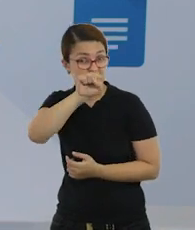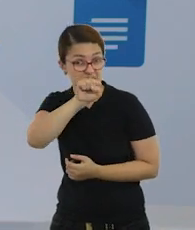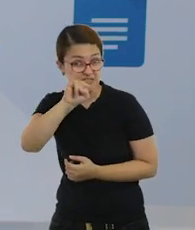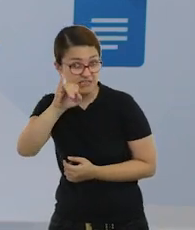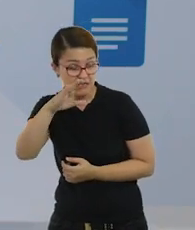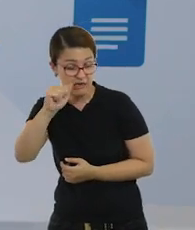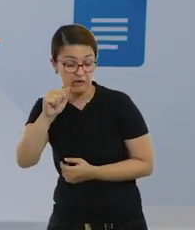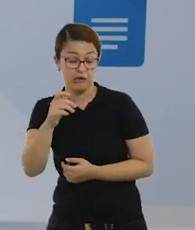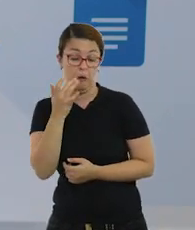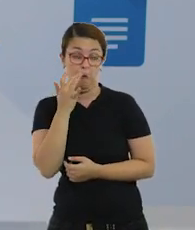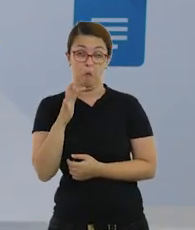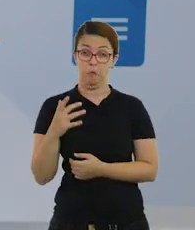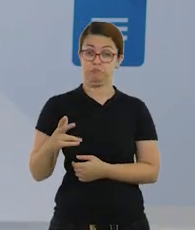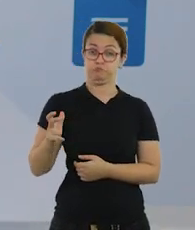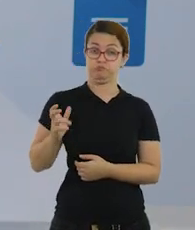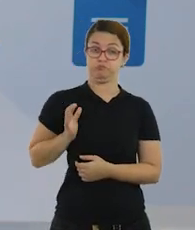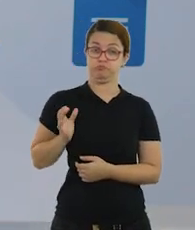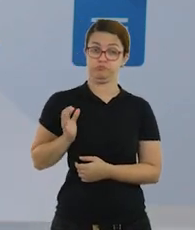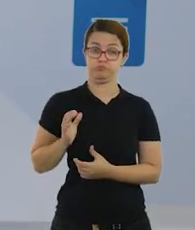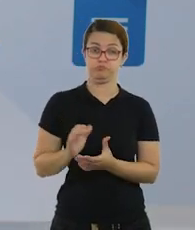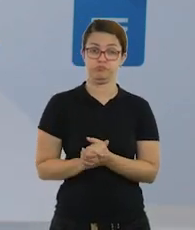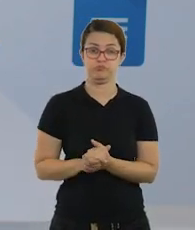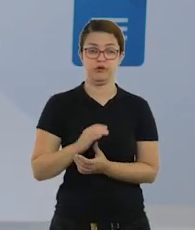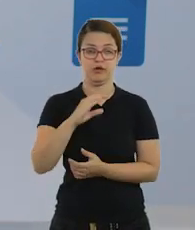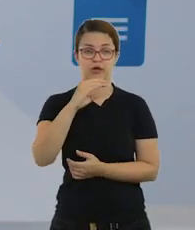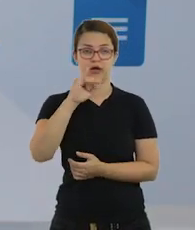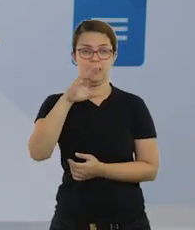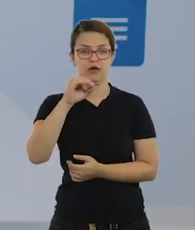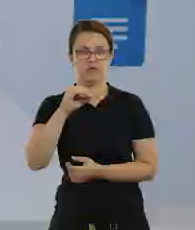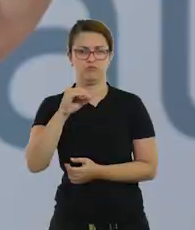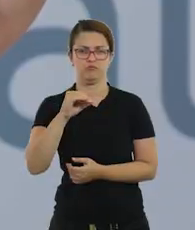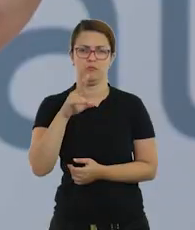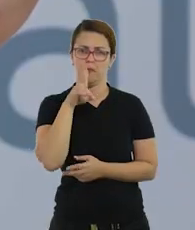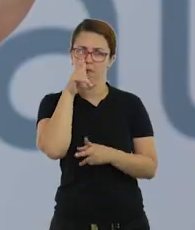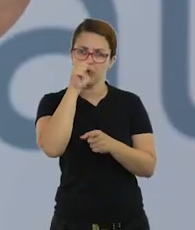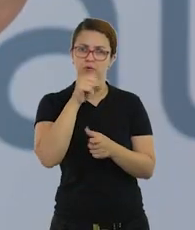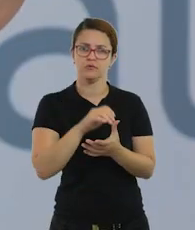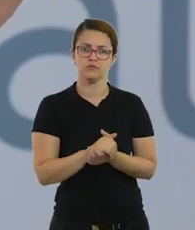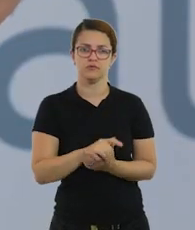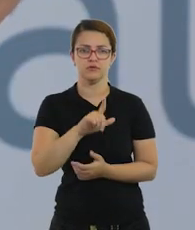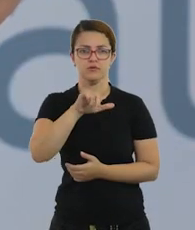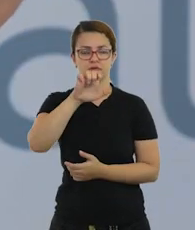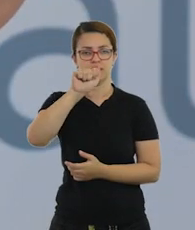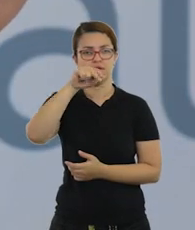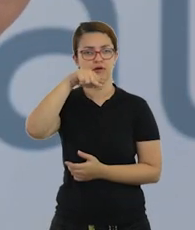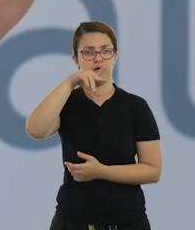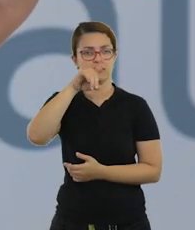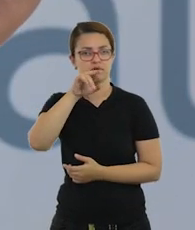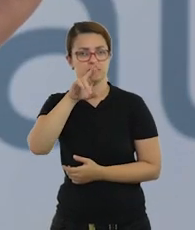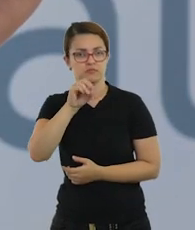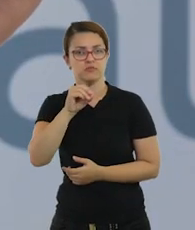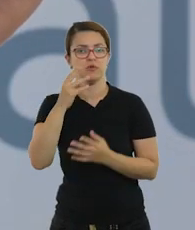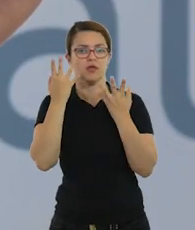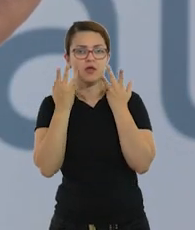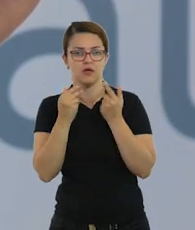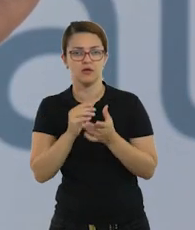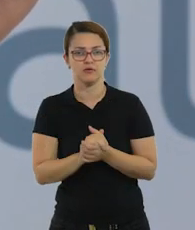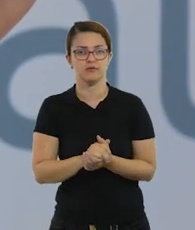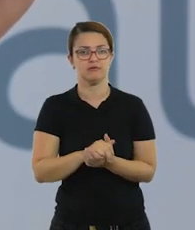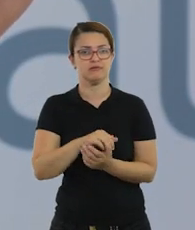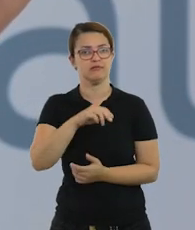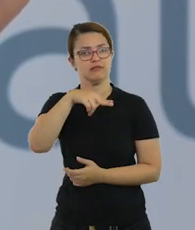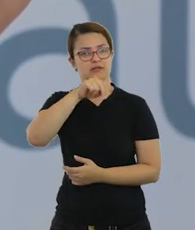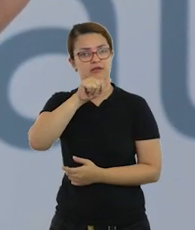riqueza, Carla é forte, Leandro é homem leão. Márcia pertence a Marte, Nádia é